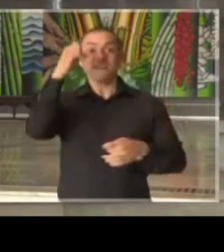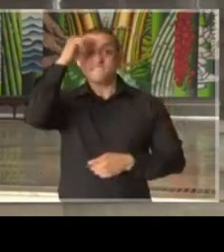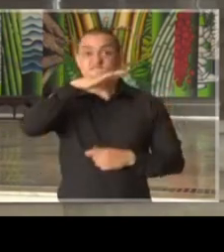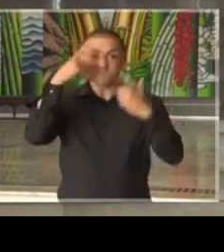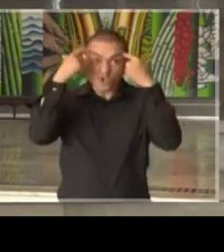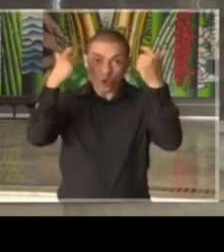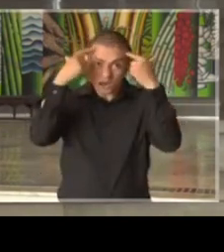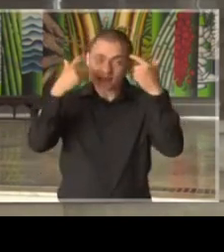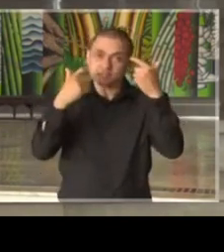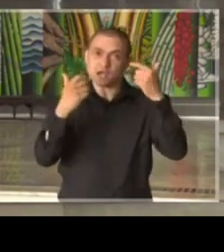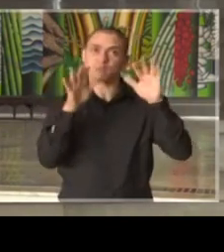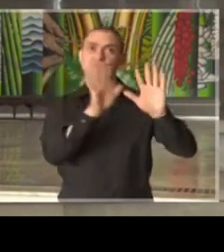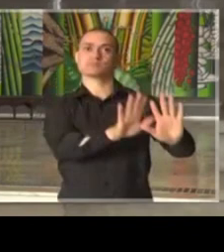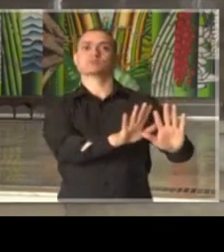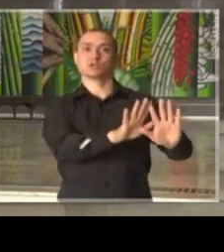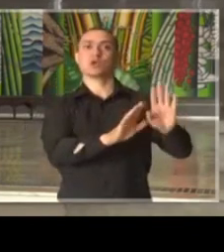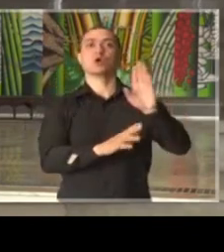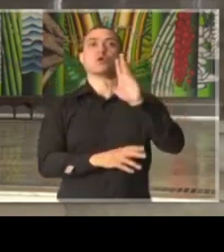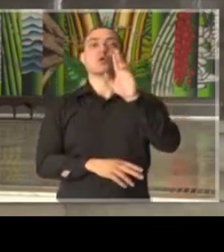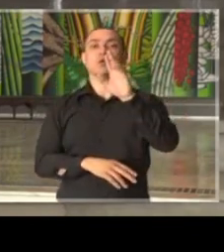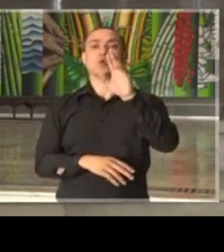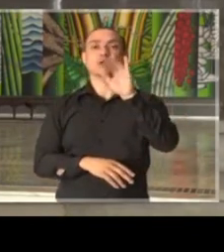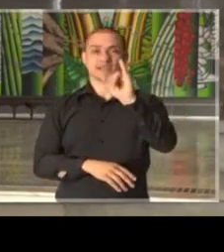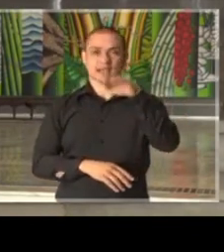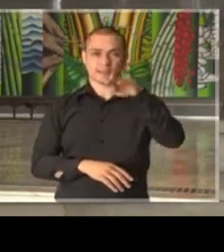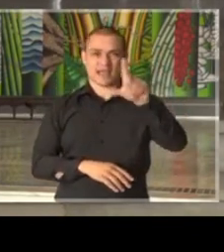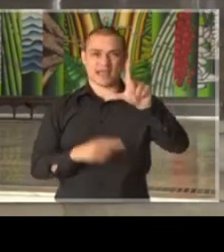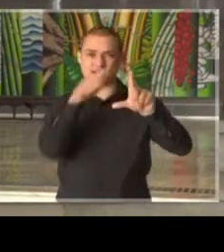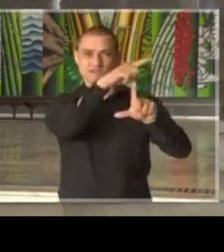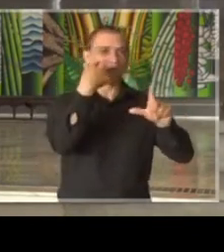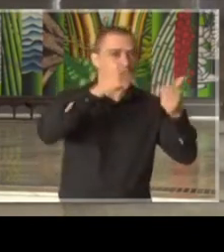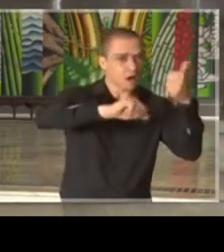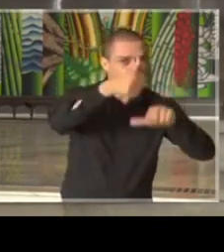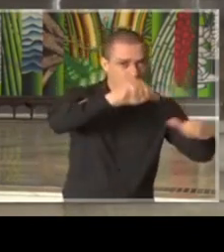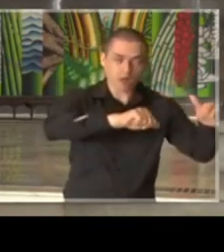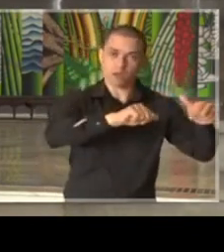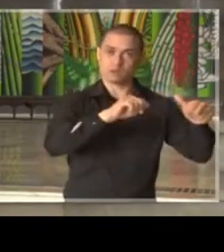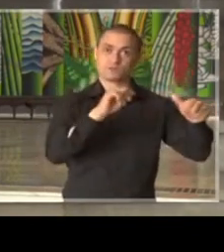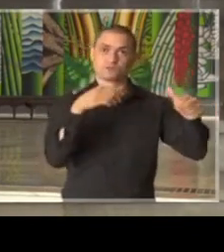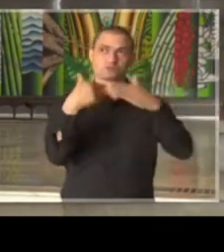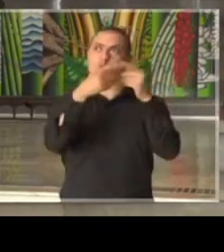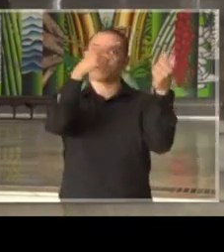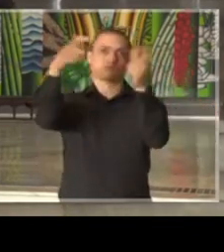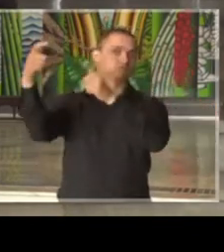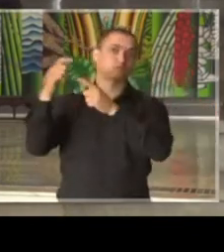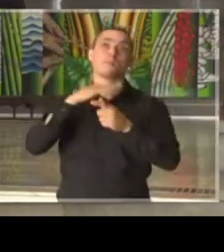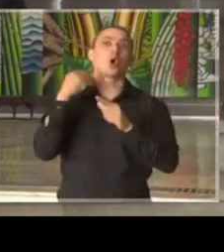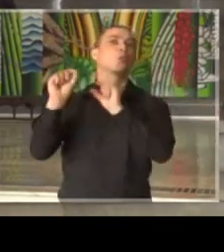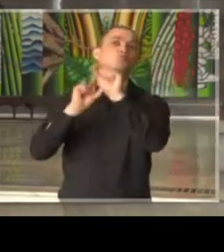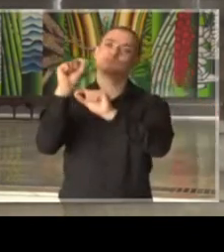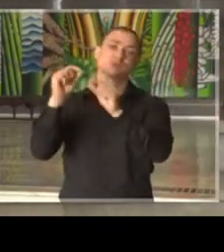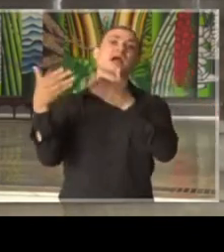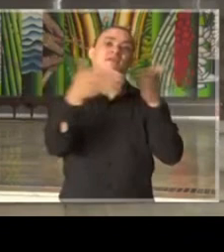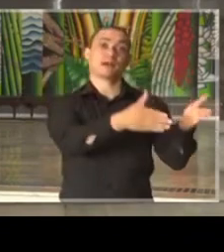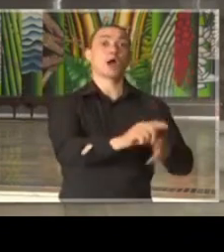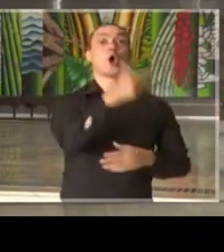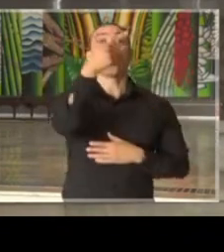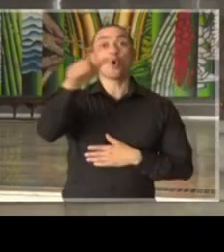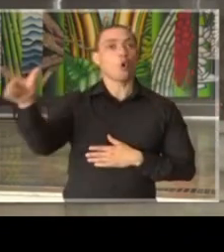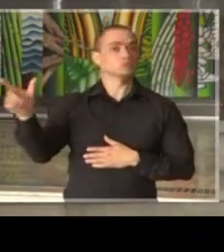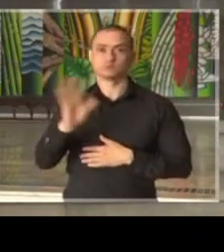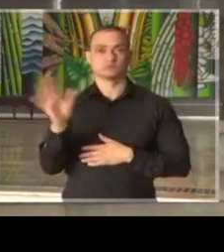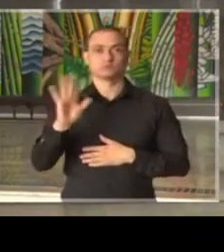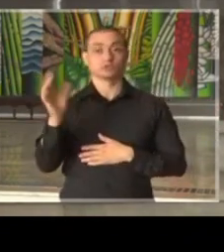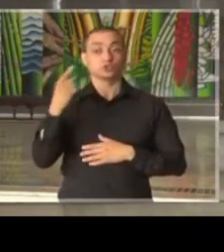preserva a ida para o Instituto Médico Legal, independente de qual seria a causa-morte. Os outros vão ser